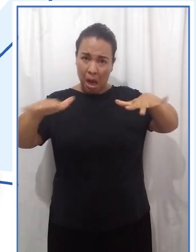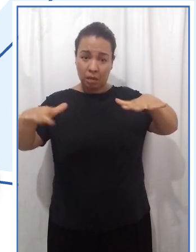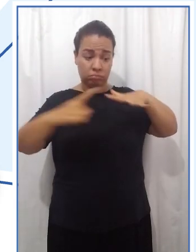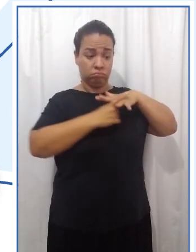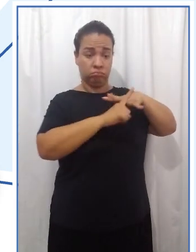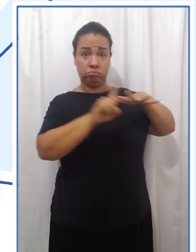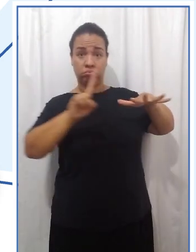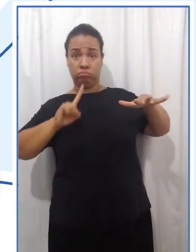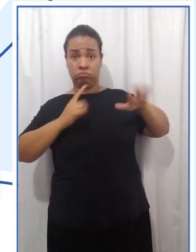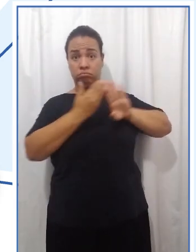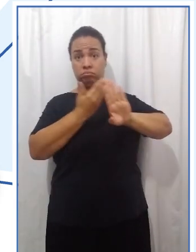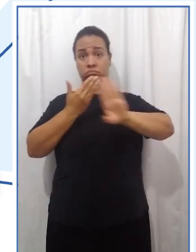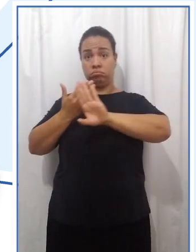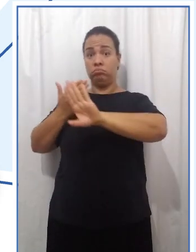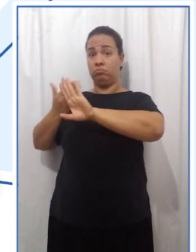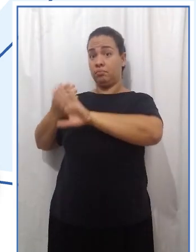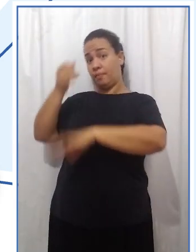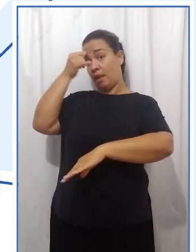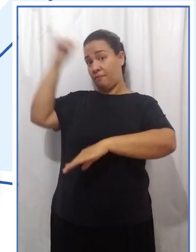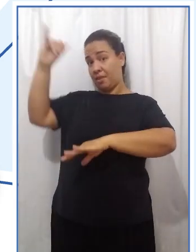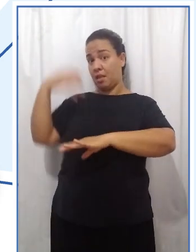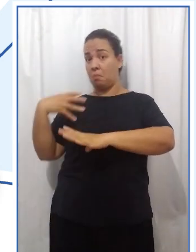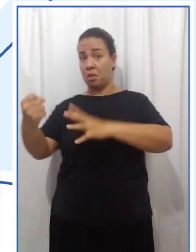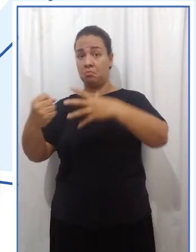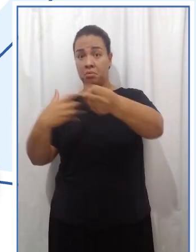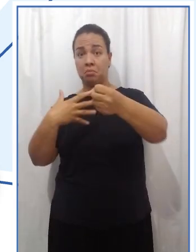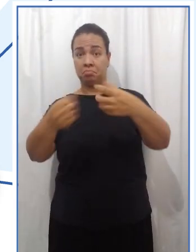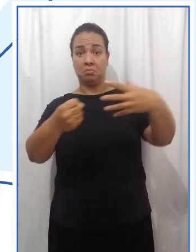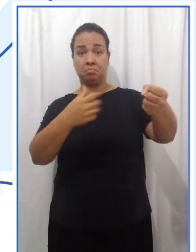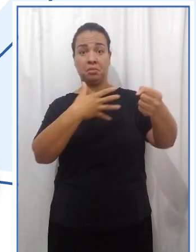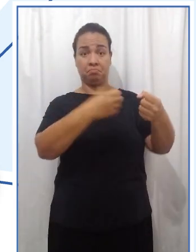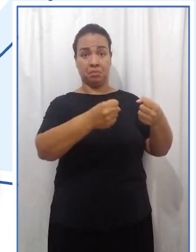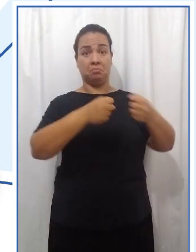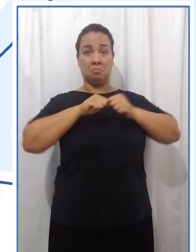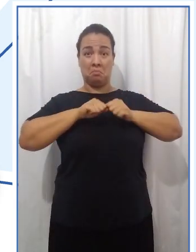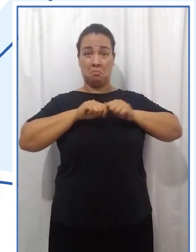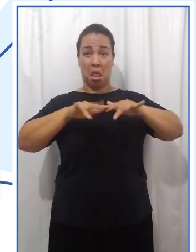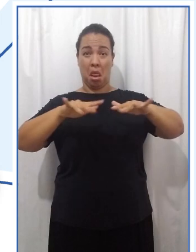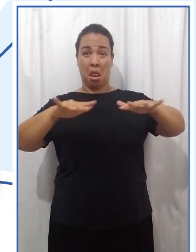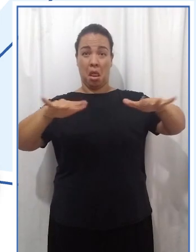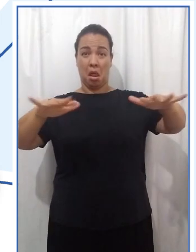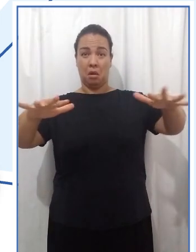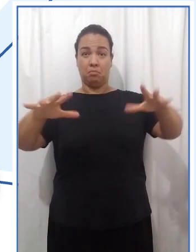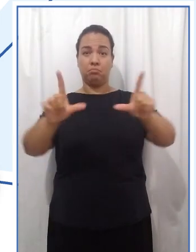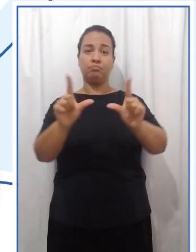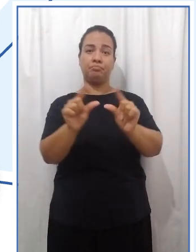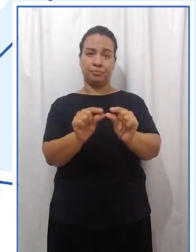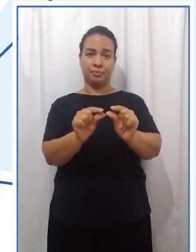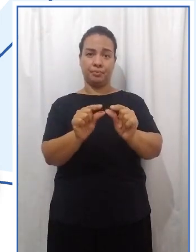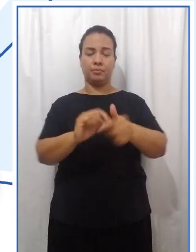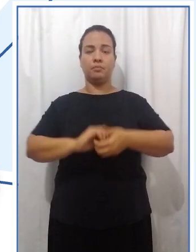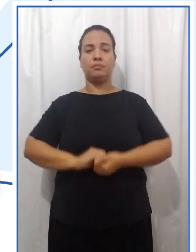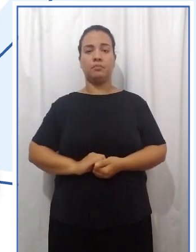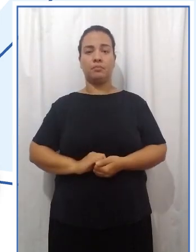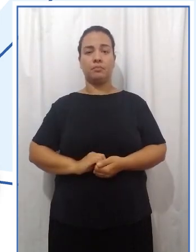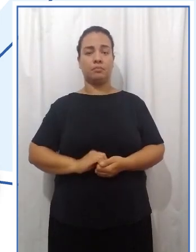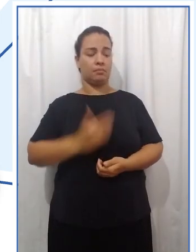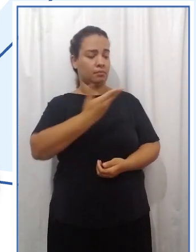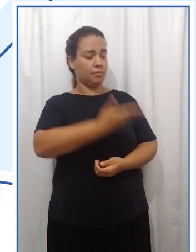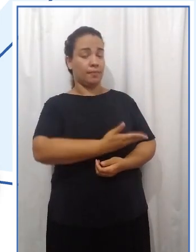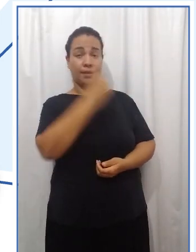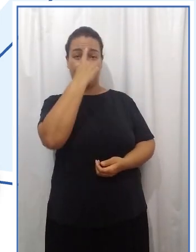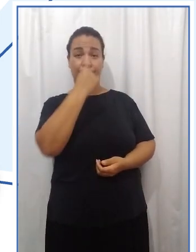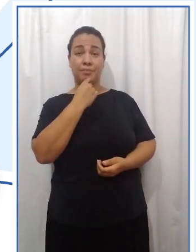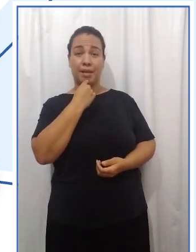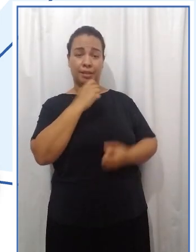é diminuir as chances de contágio e diminuir a velocidade de difusão do vírus e de propagação da doença. Aqui eu estou colocando uma